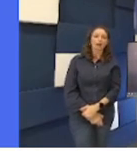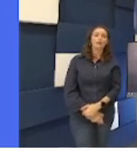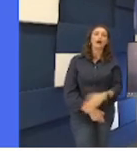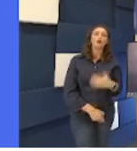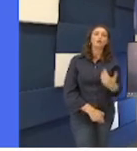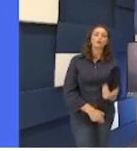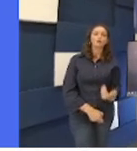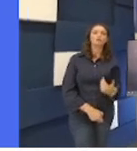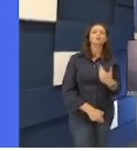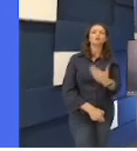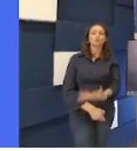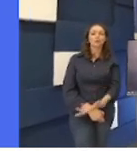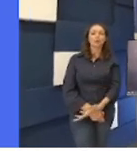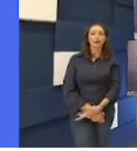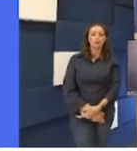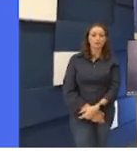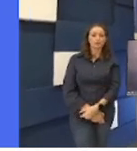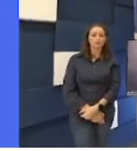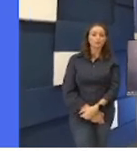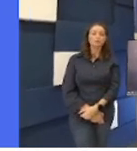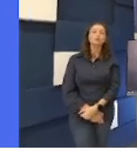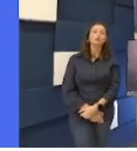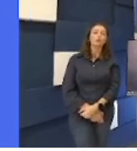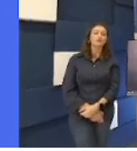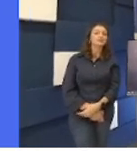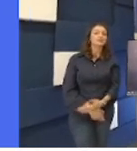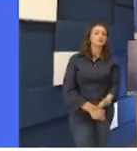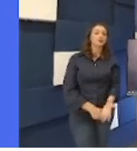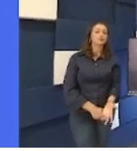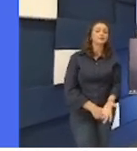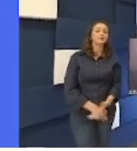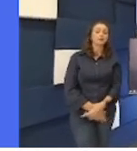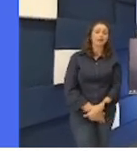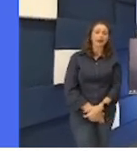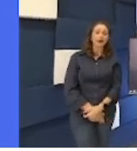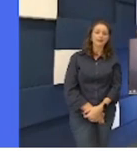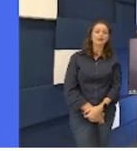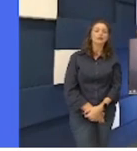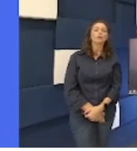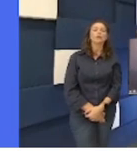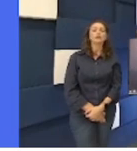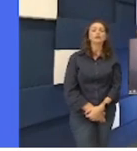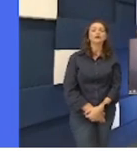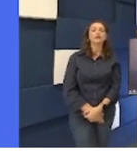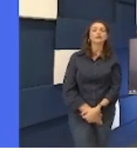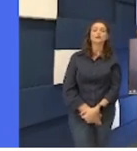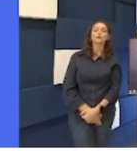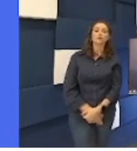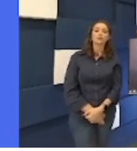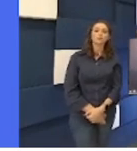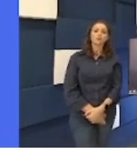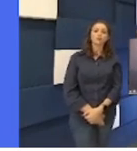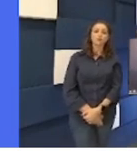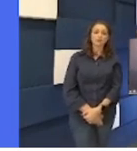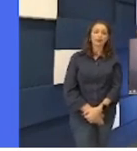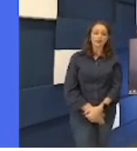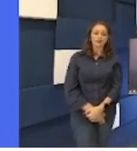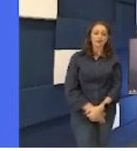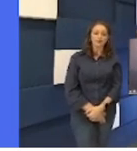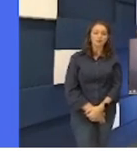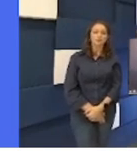mobiliário ao uso do trabalhador, pois estações não ideais podem gerar disfunções